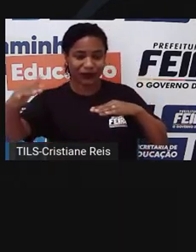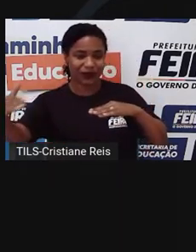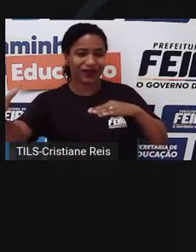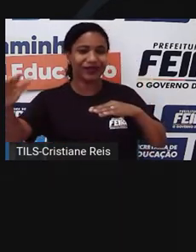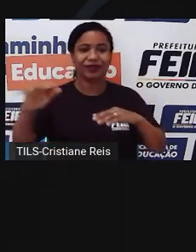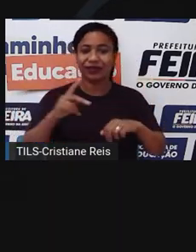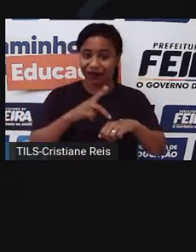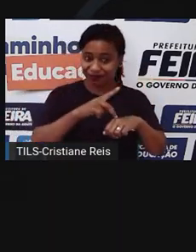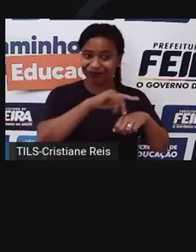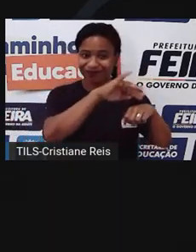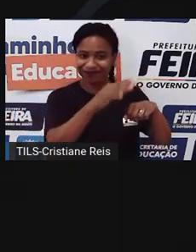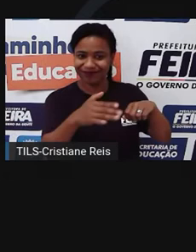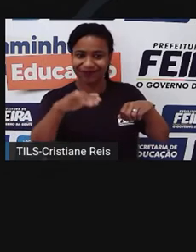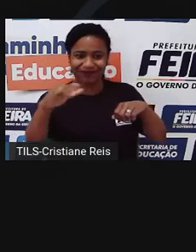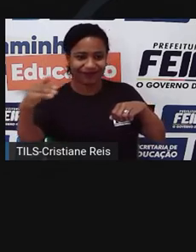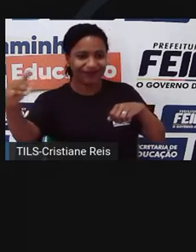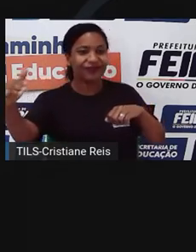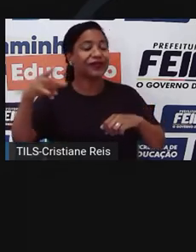montanhosos.